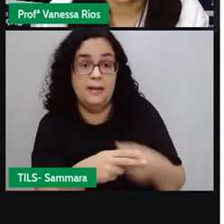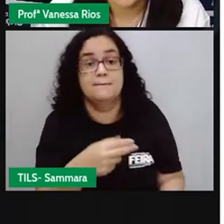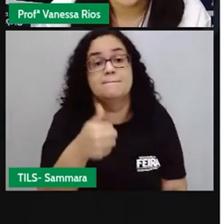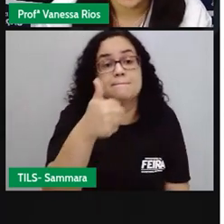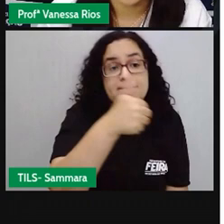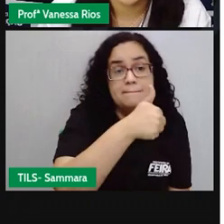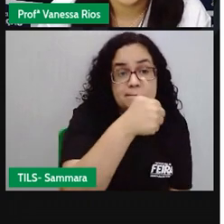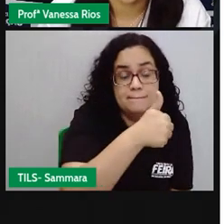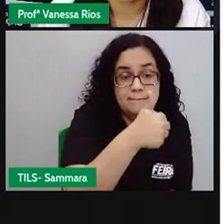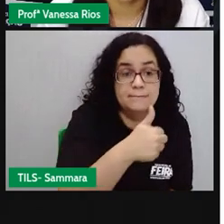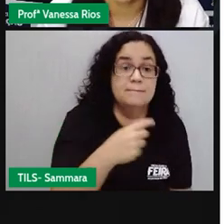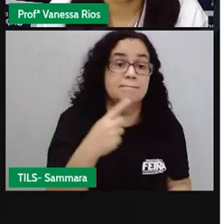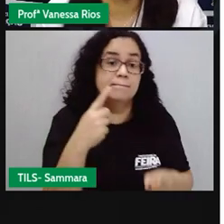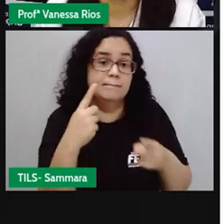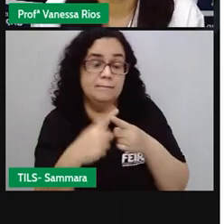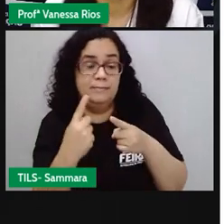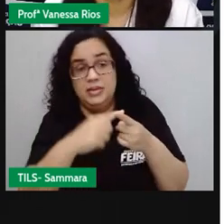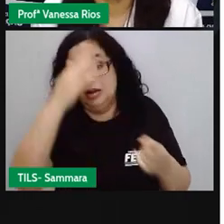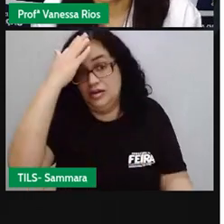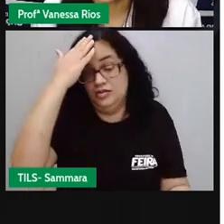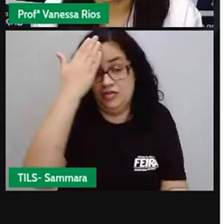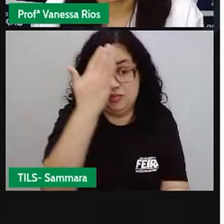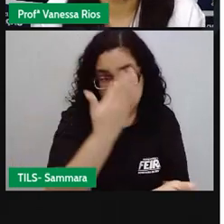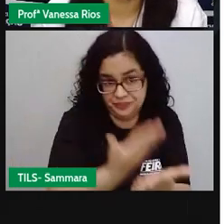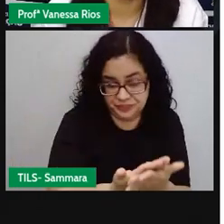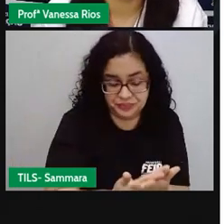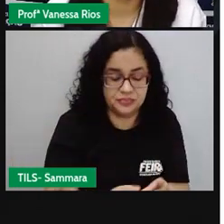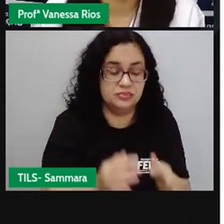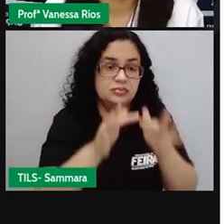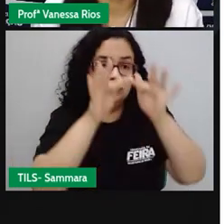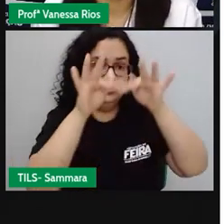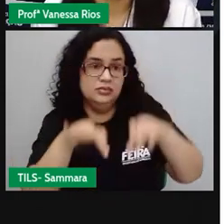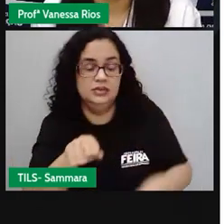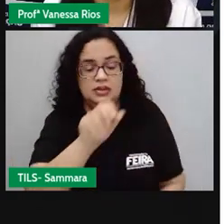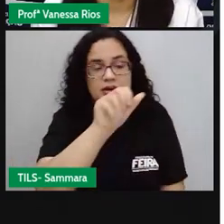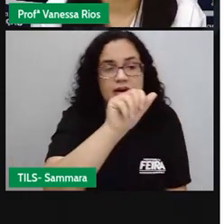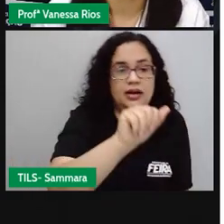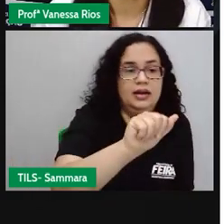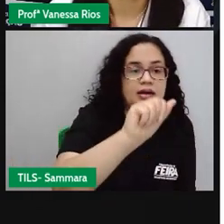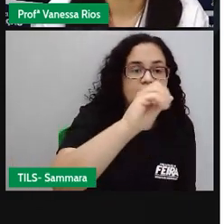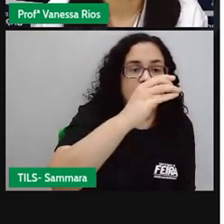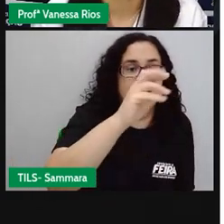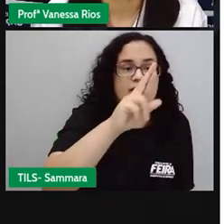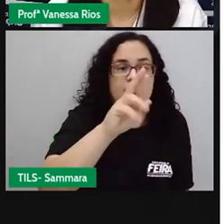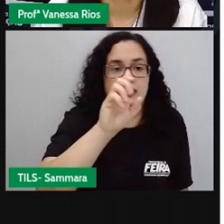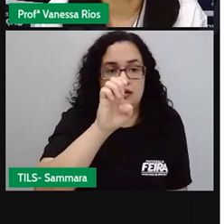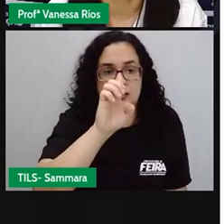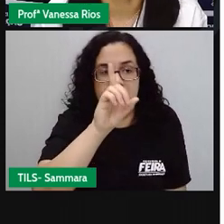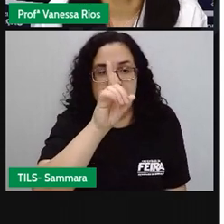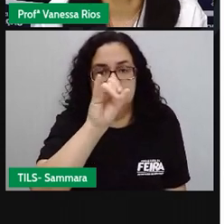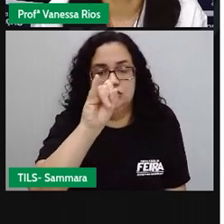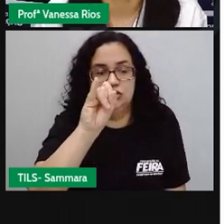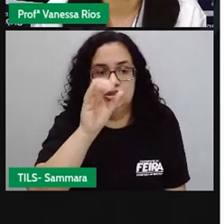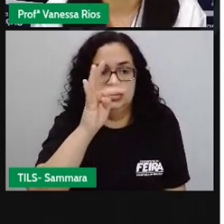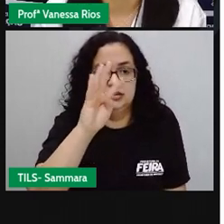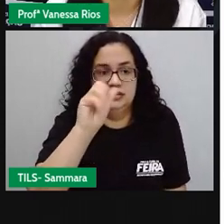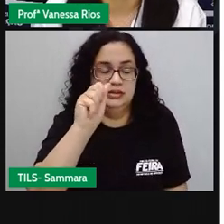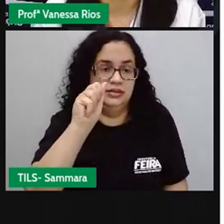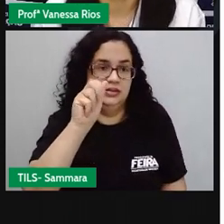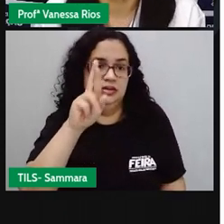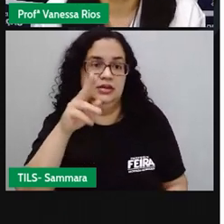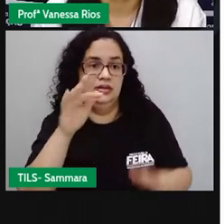primeira conjugação porque é o verbo acreditar que termina em ar essas terminações elas são normalmente